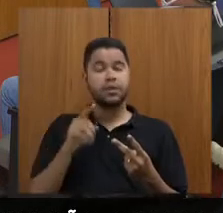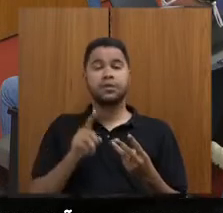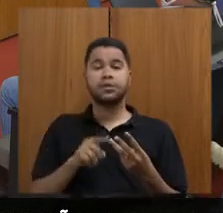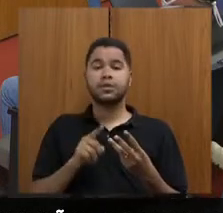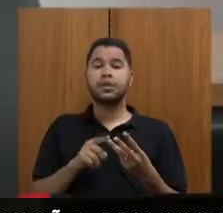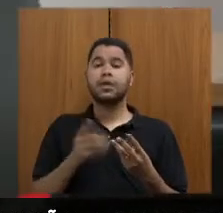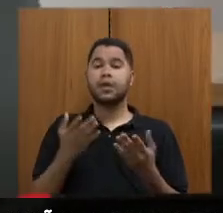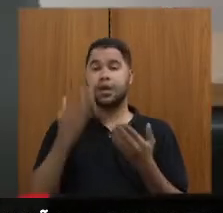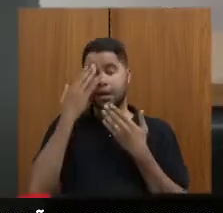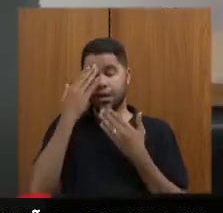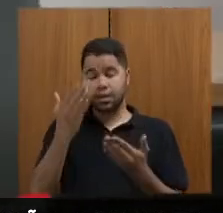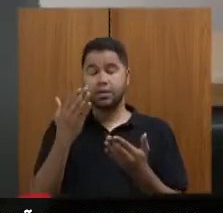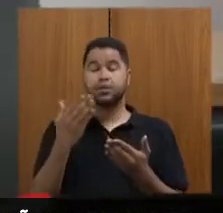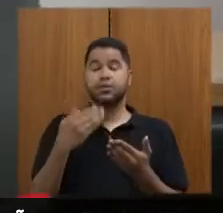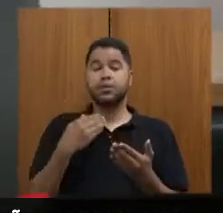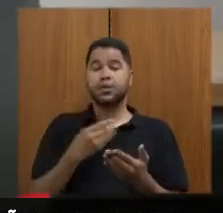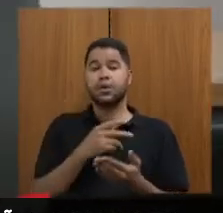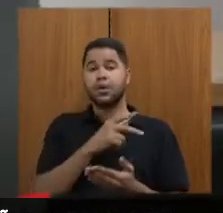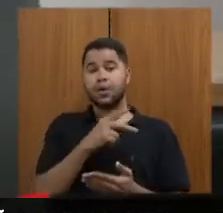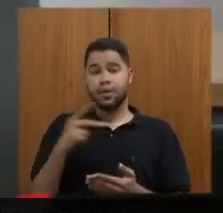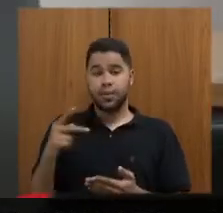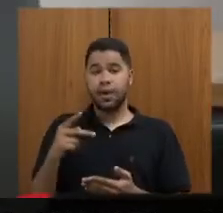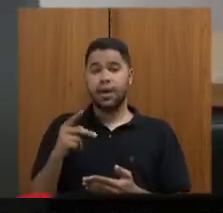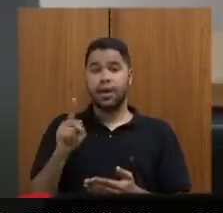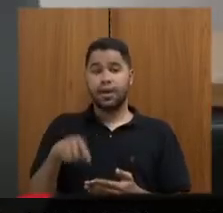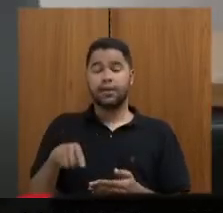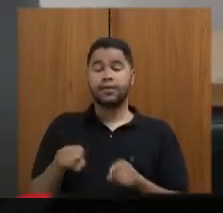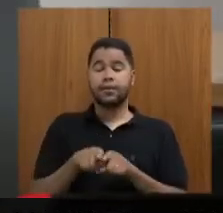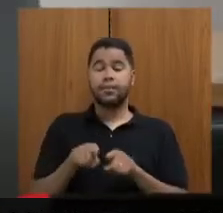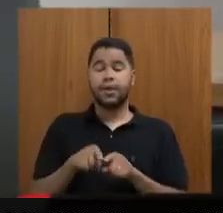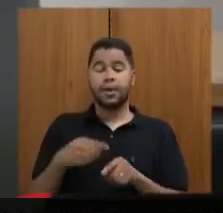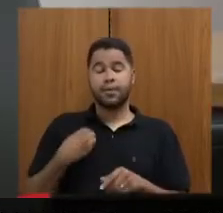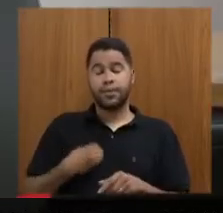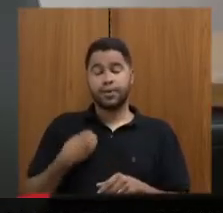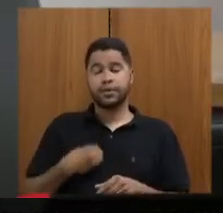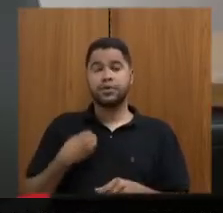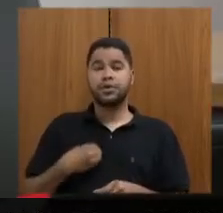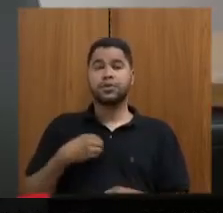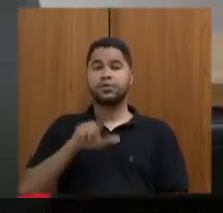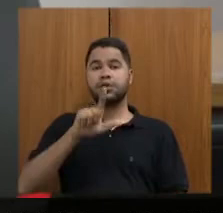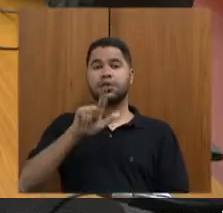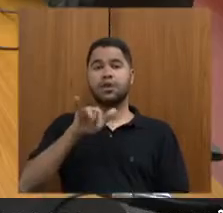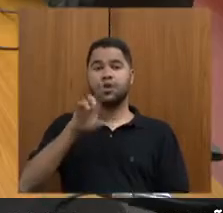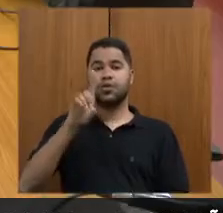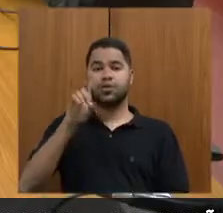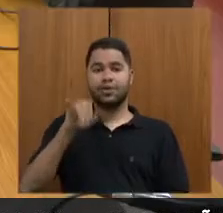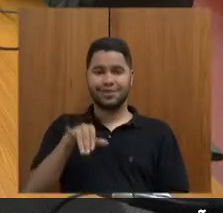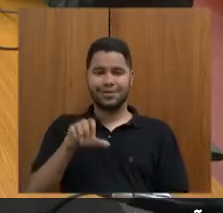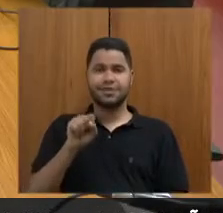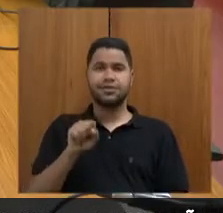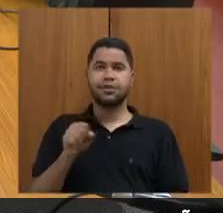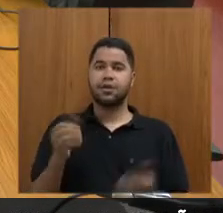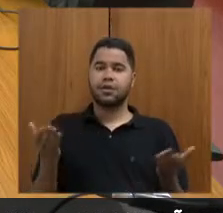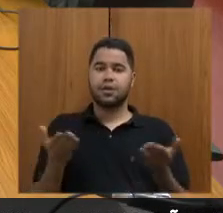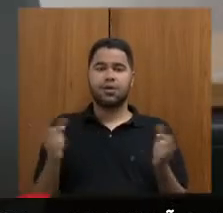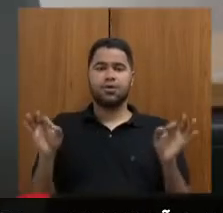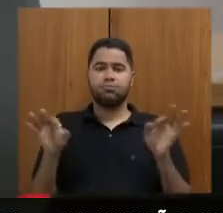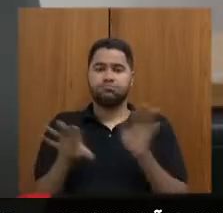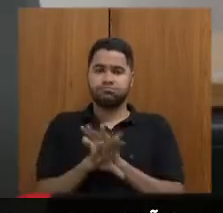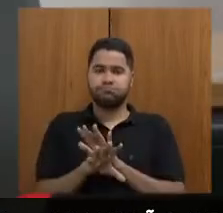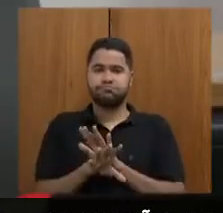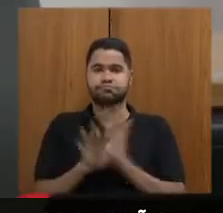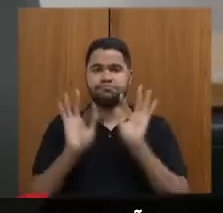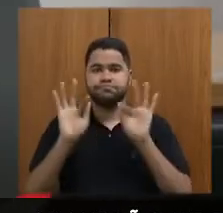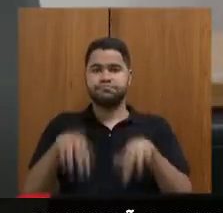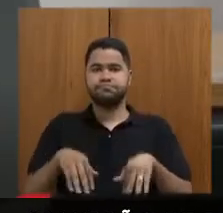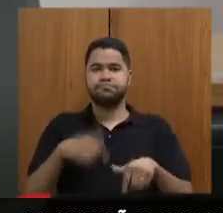presença do secretário Leônidas Oliveira e também de toda a sua equipe aqui conosco. Determino a laboratura da ata e